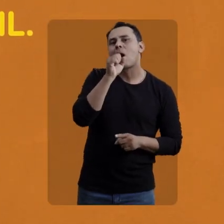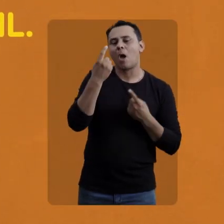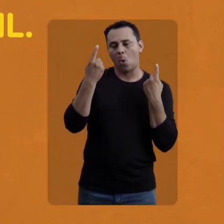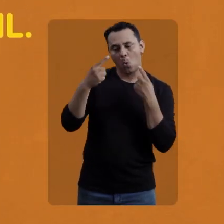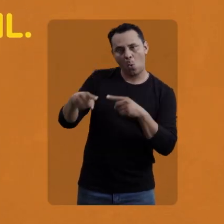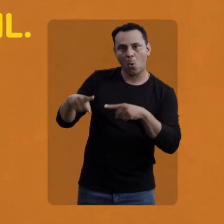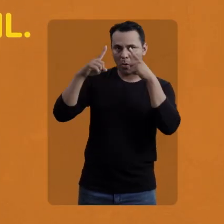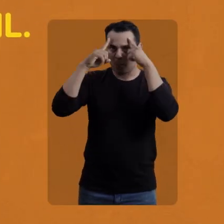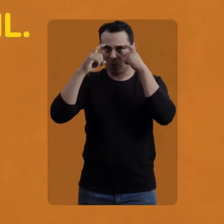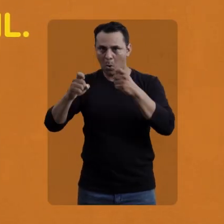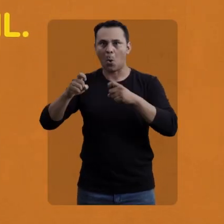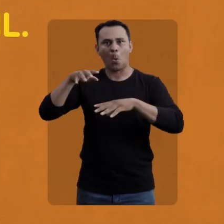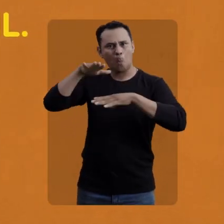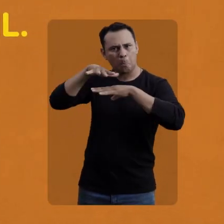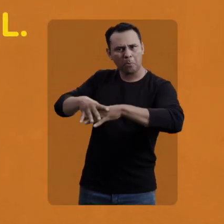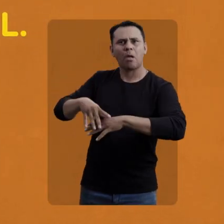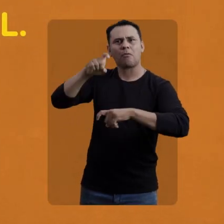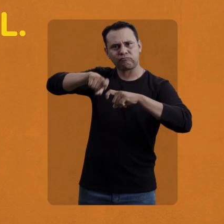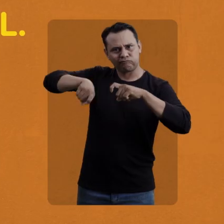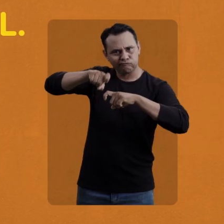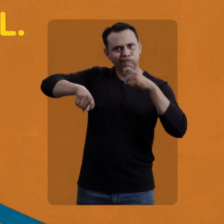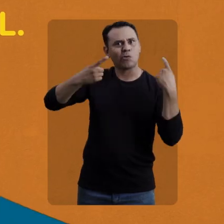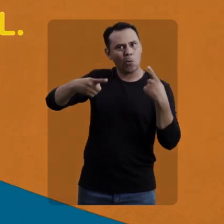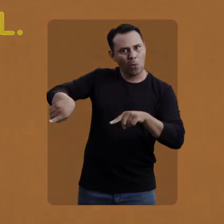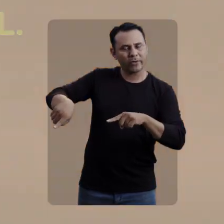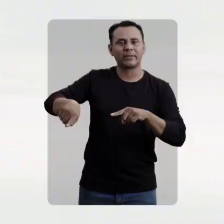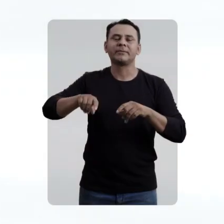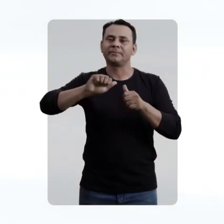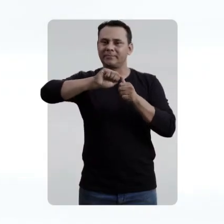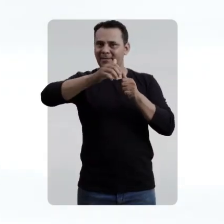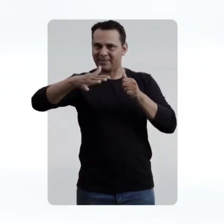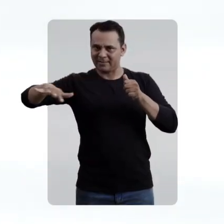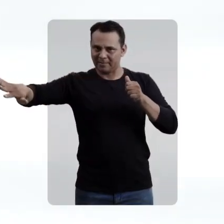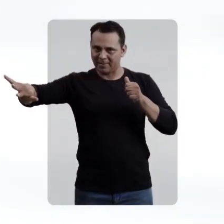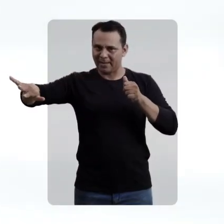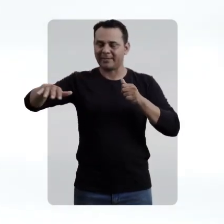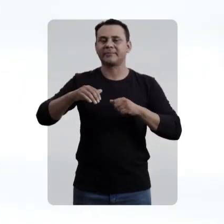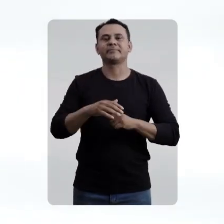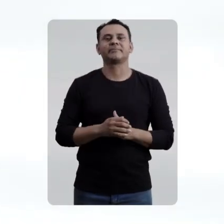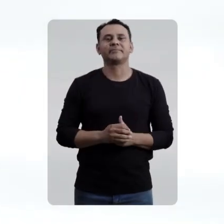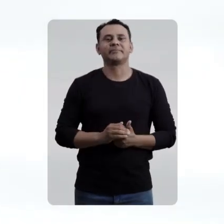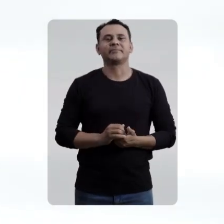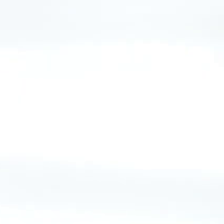combate ao abuso e à exploração sexual infantil. Assembleia Legislativa de Roraima. Ossouther